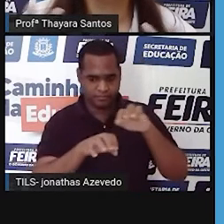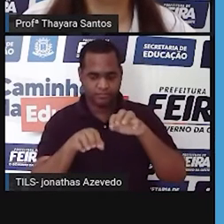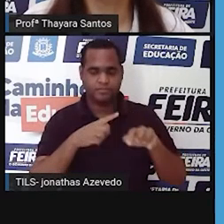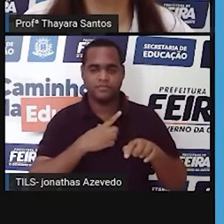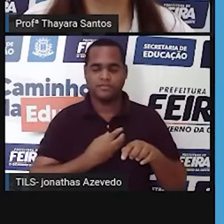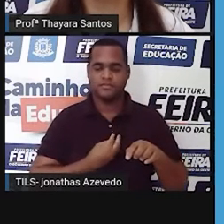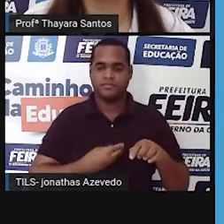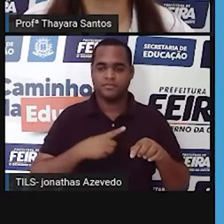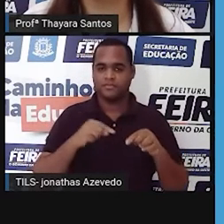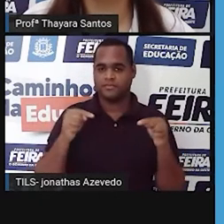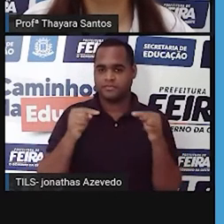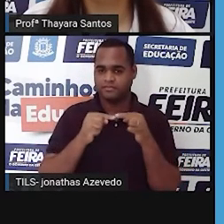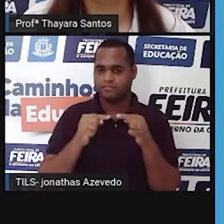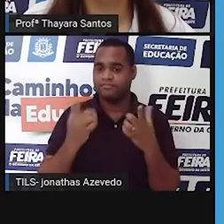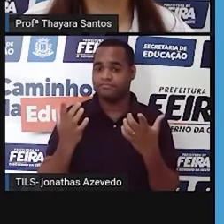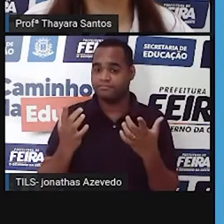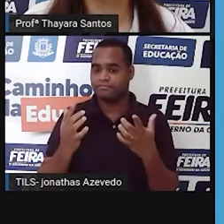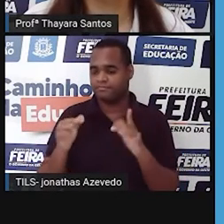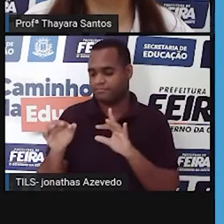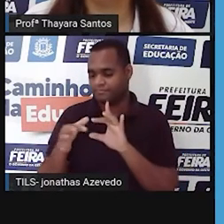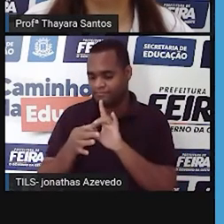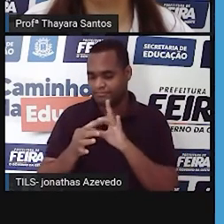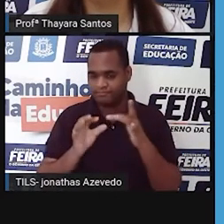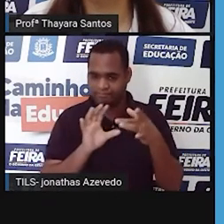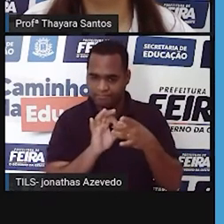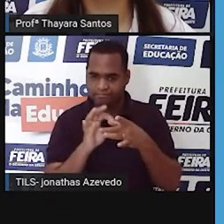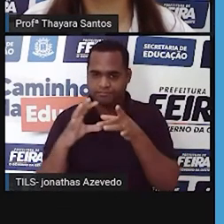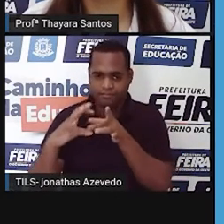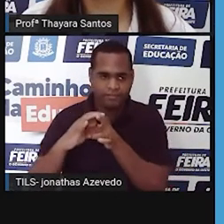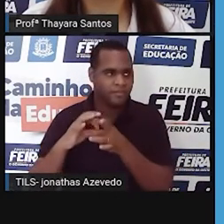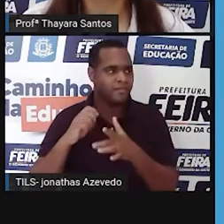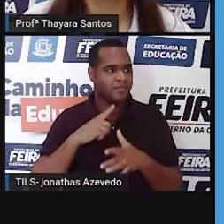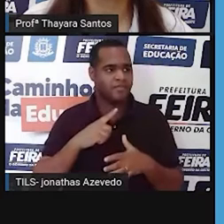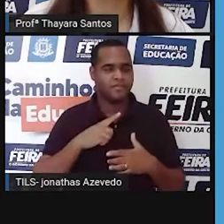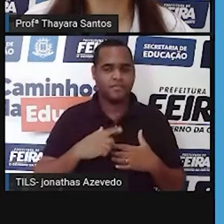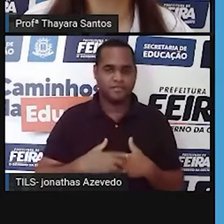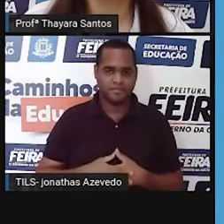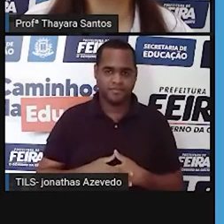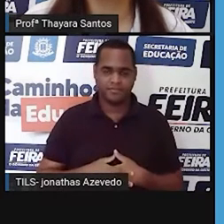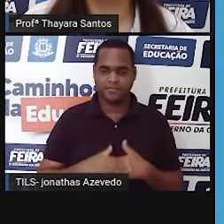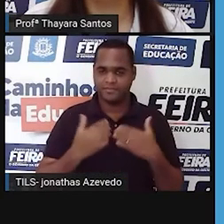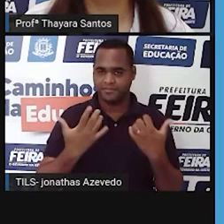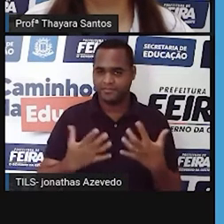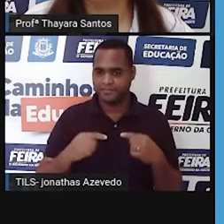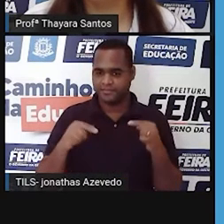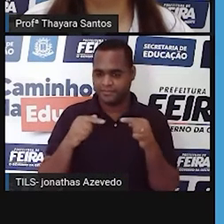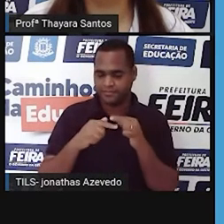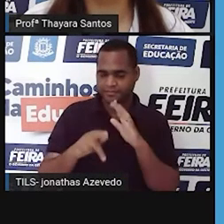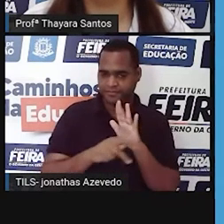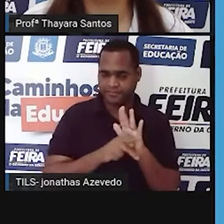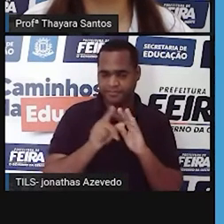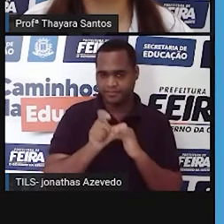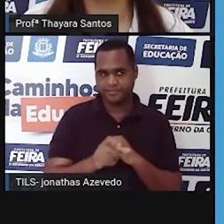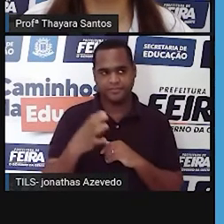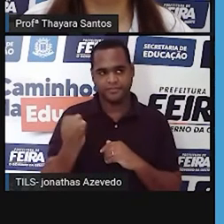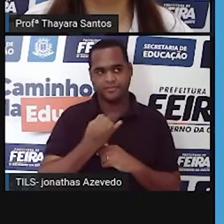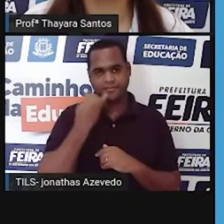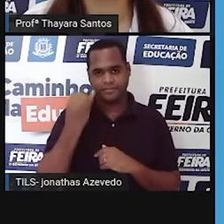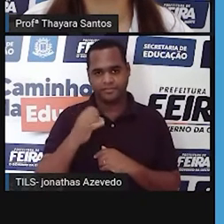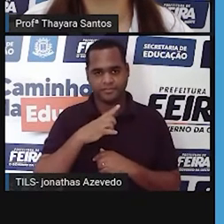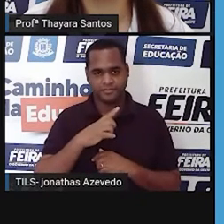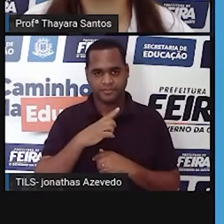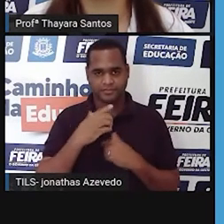Então, ele acaba sendo influenciado no que diz respeito à sua vegetação. Ele tem algumas espécies que são bem características, como o Cambará